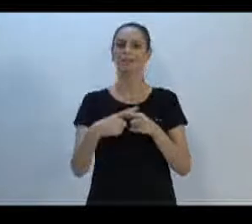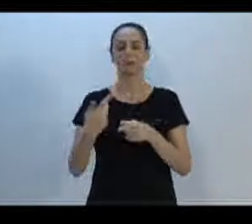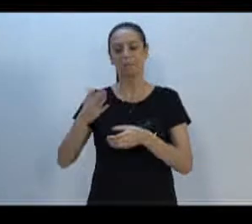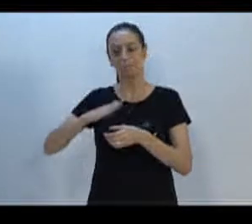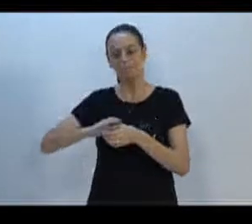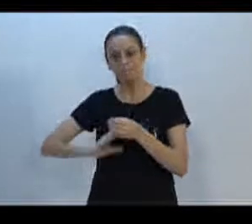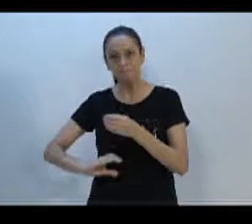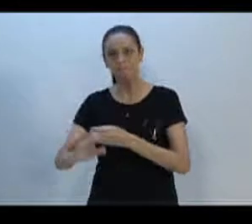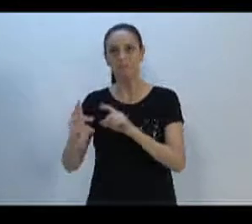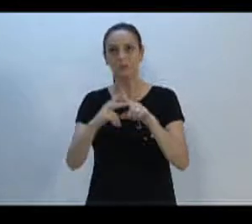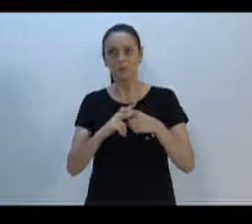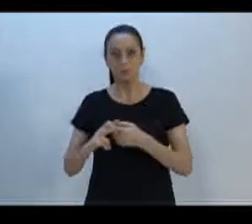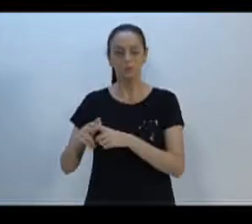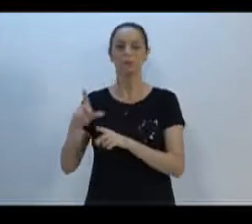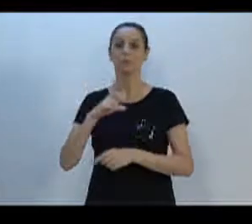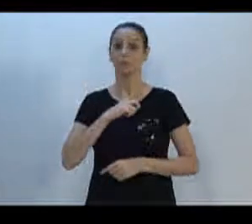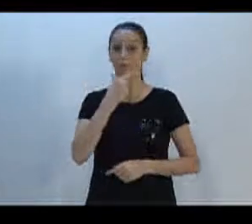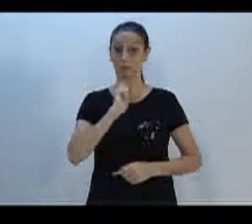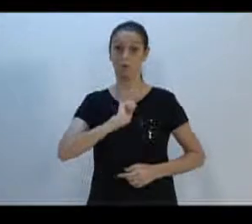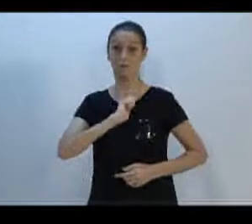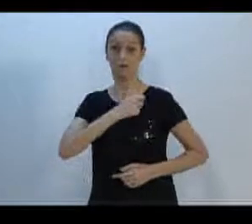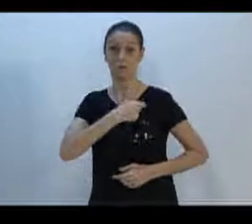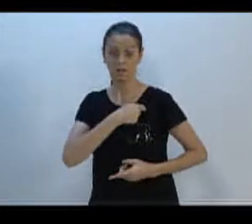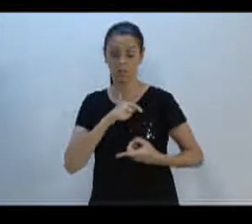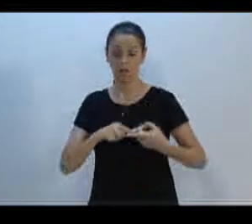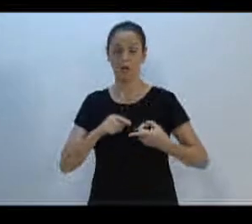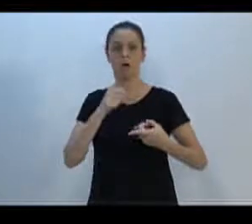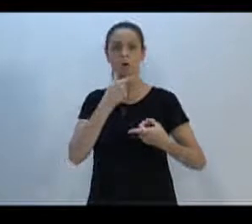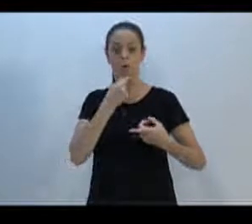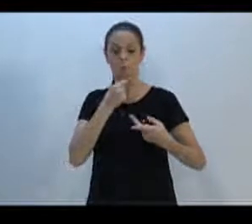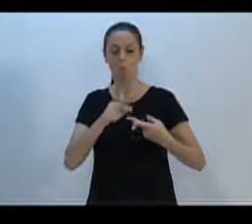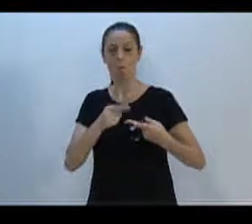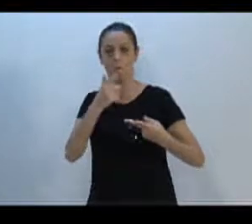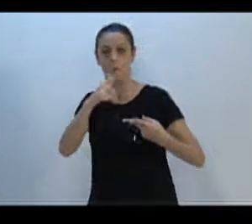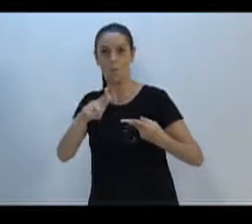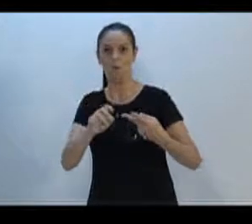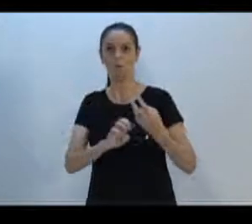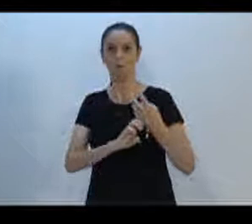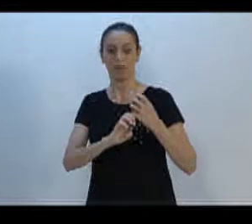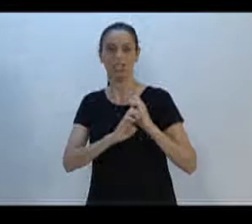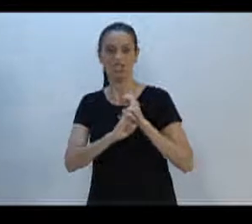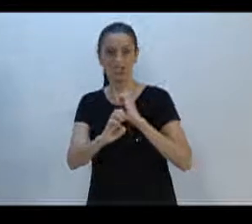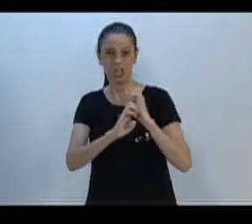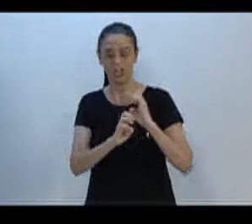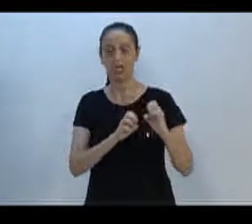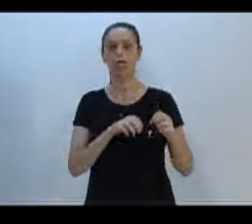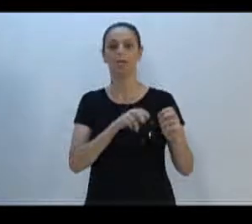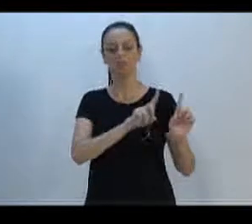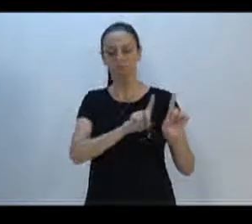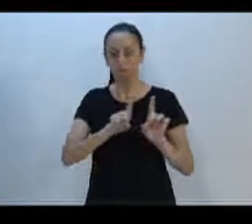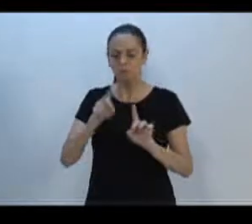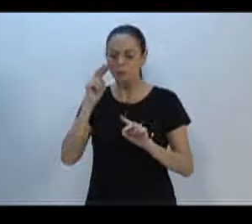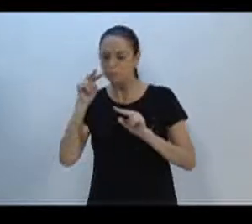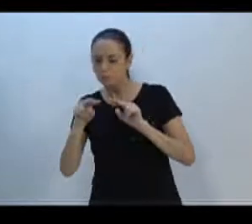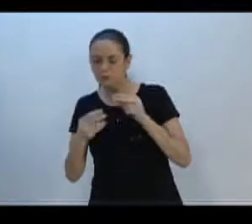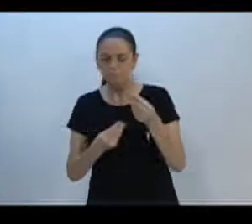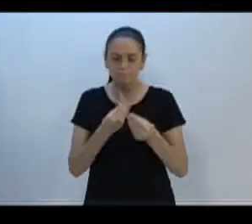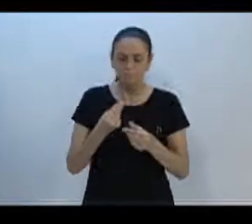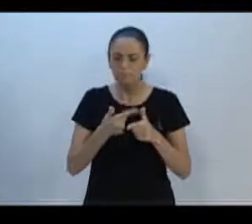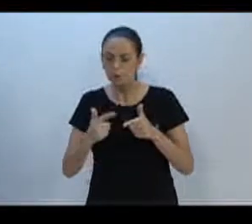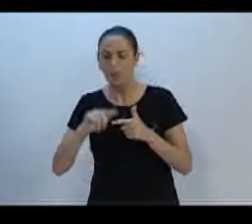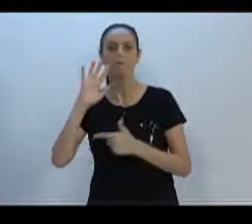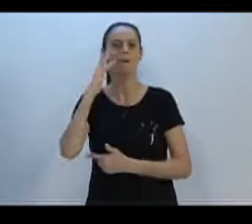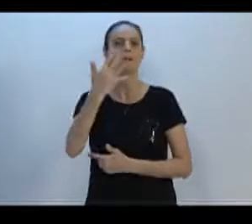através do fiscal Bilal, Ricardinho, toda a equipe de engenheiros do município, um problema